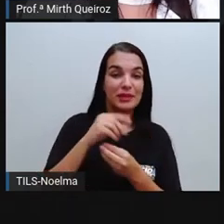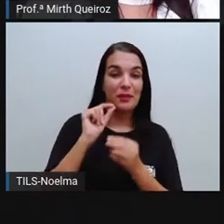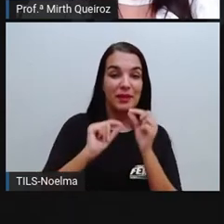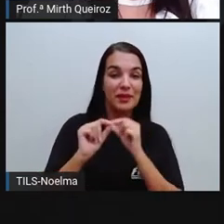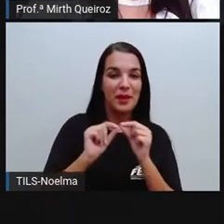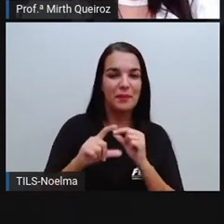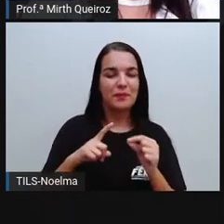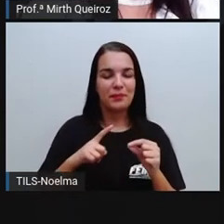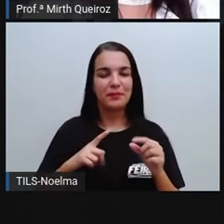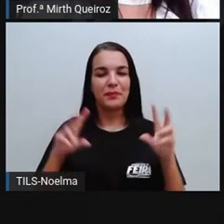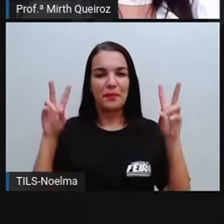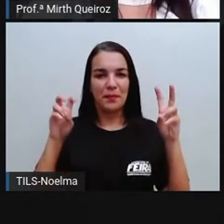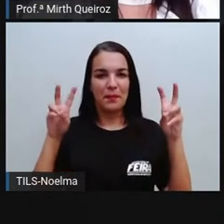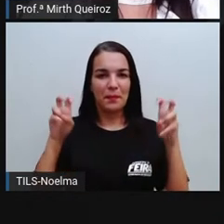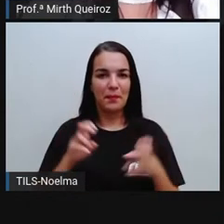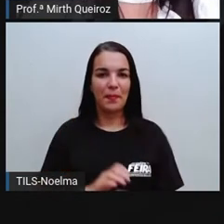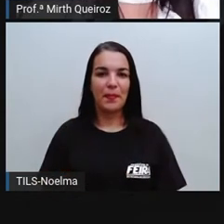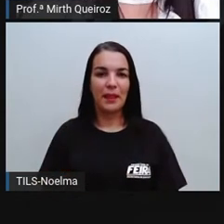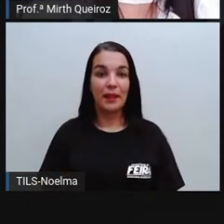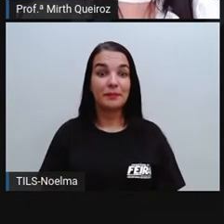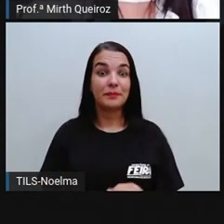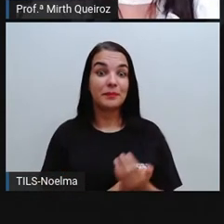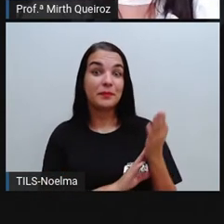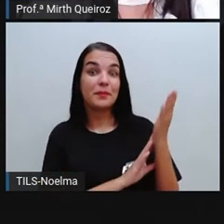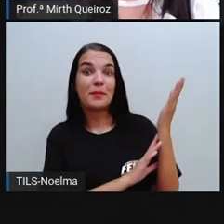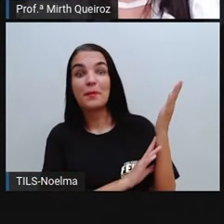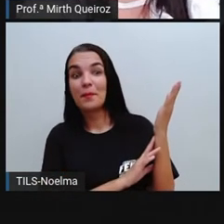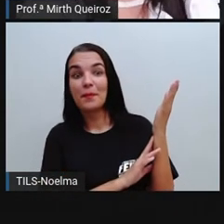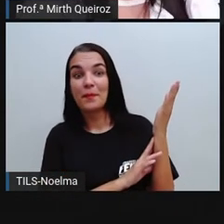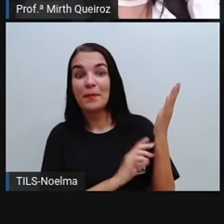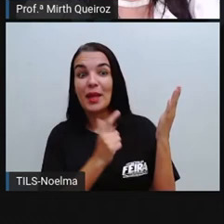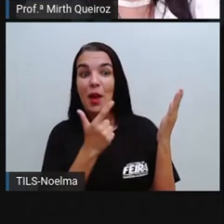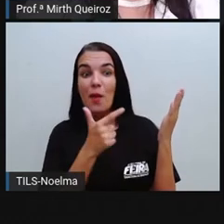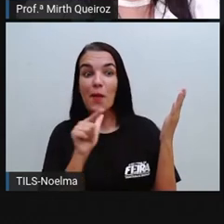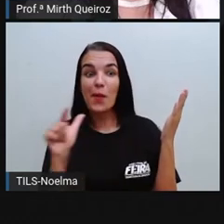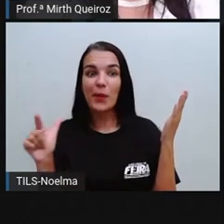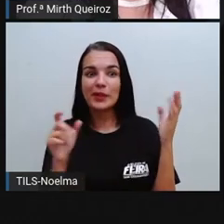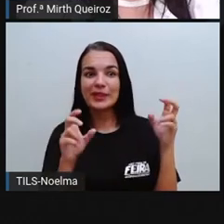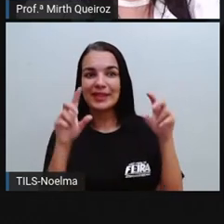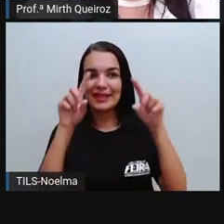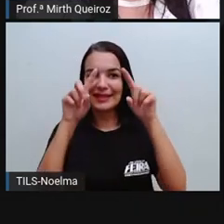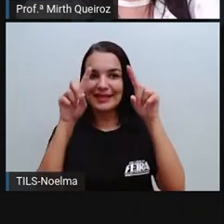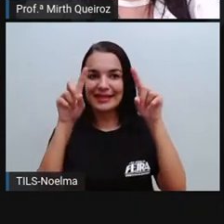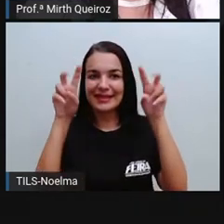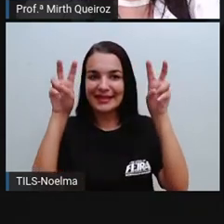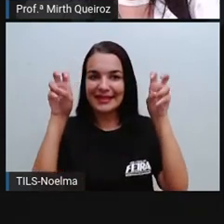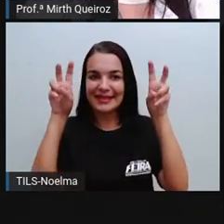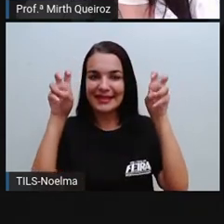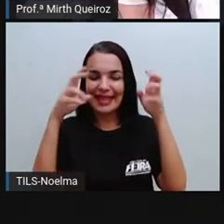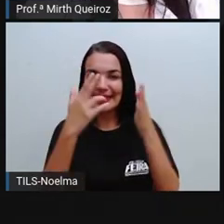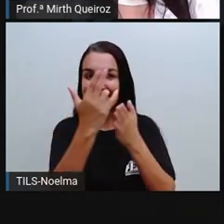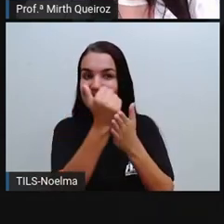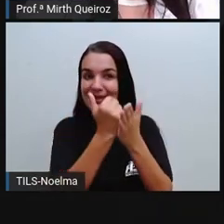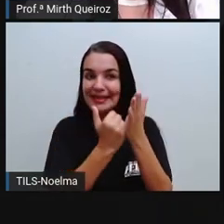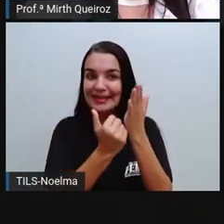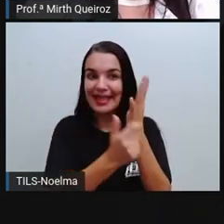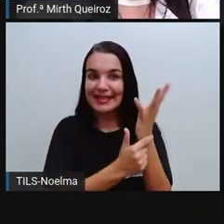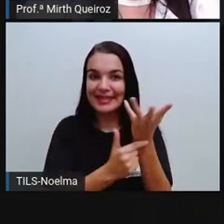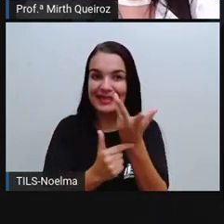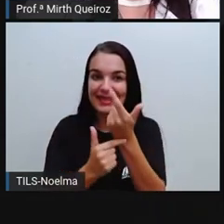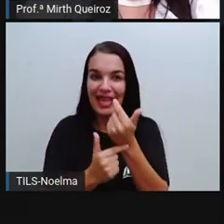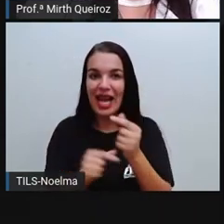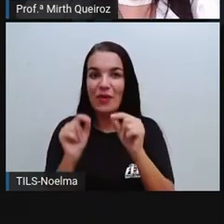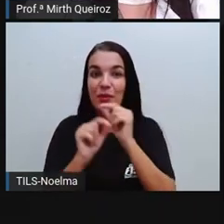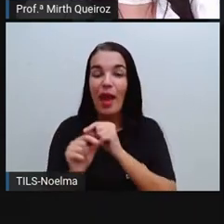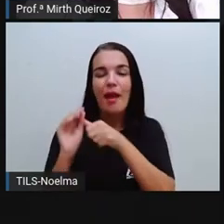o tema. Aqui nós temos outra tela, né? Essa tela, provavelmente, ela se